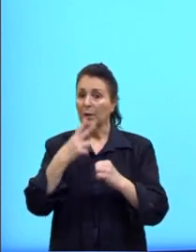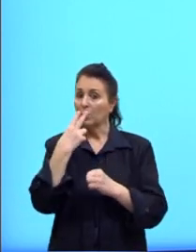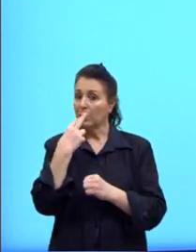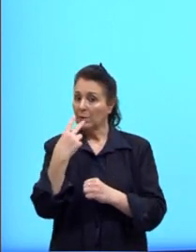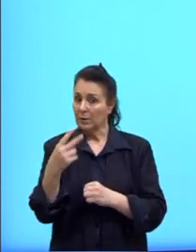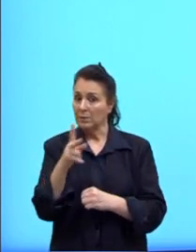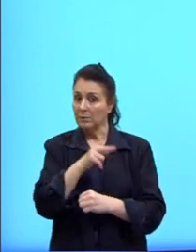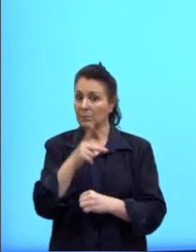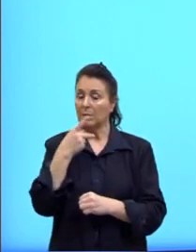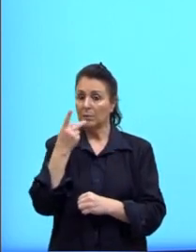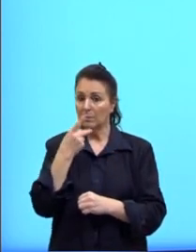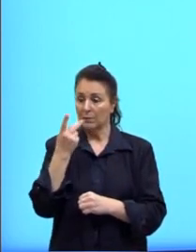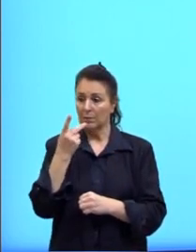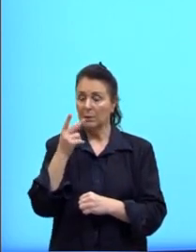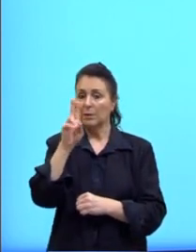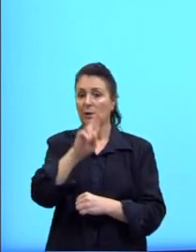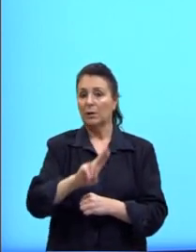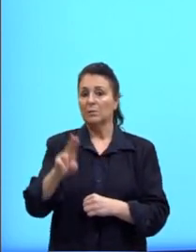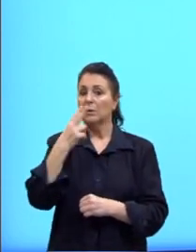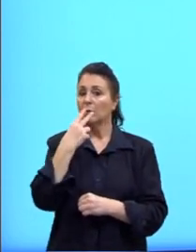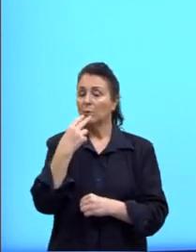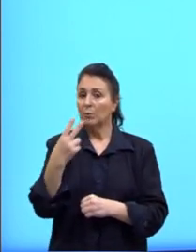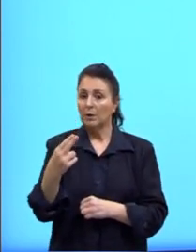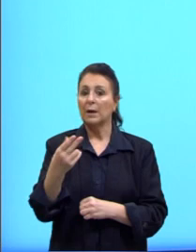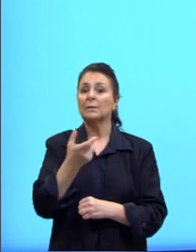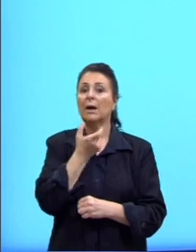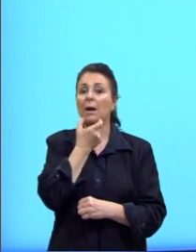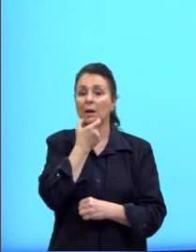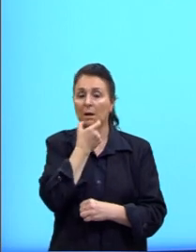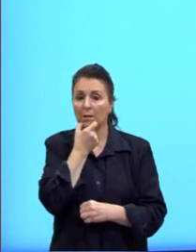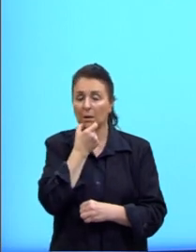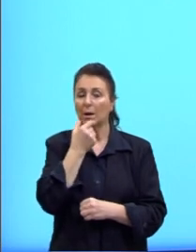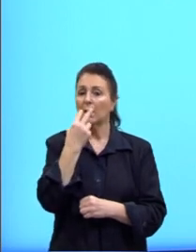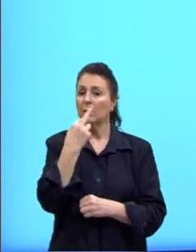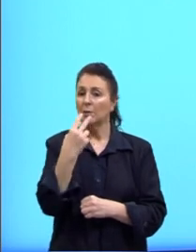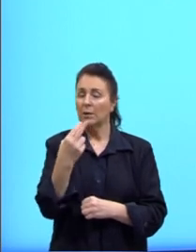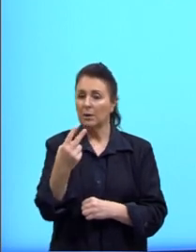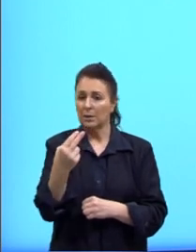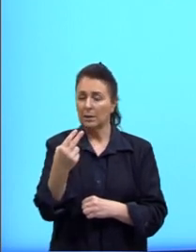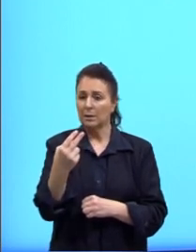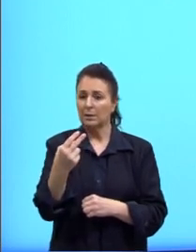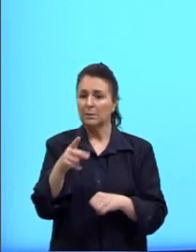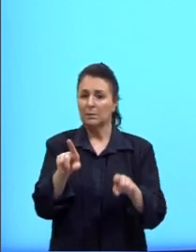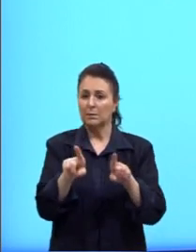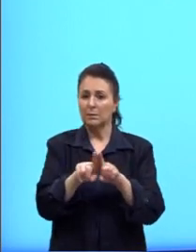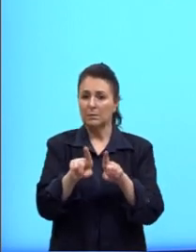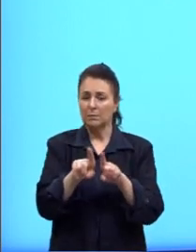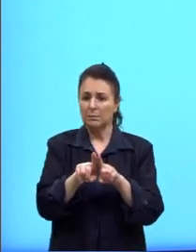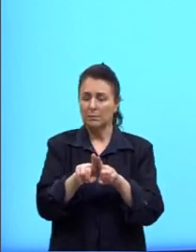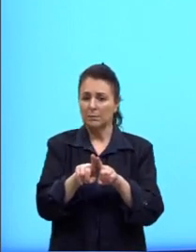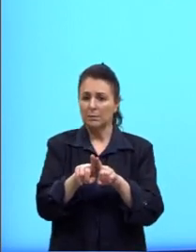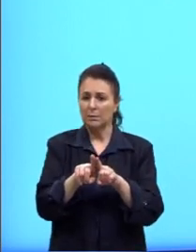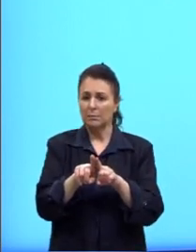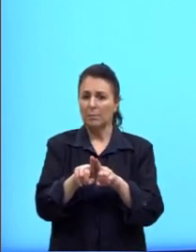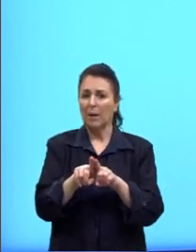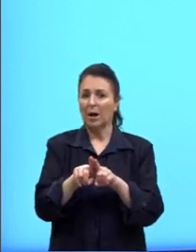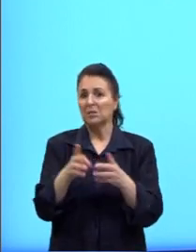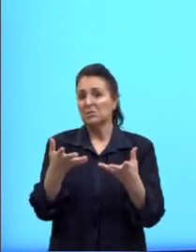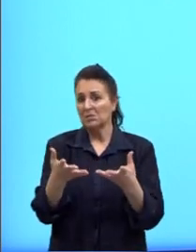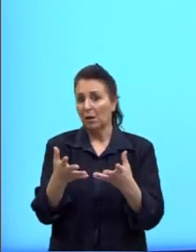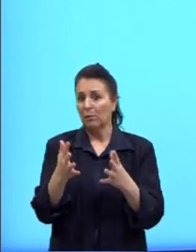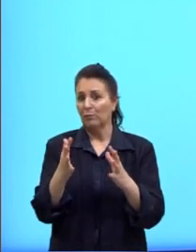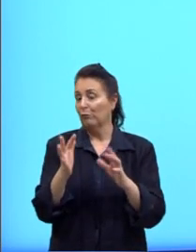assim, usado num inglês britânico ou num inglês mais polite, que a gente chama mais educado.